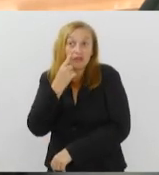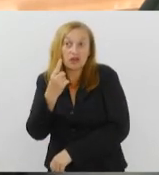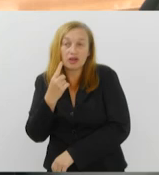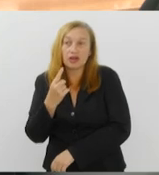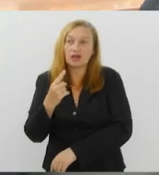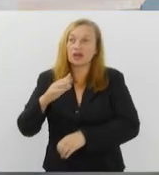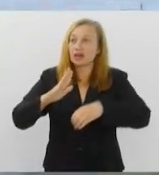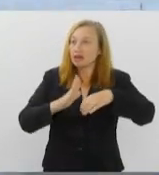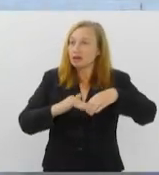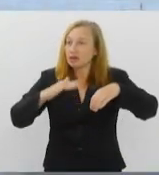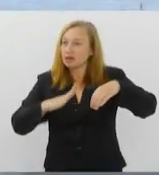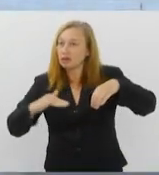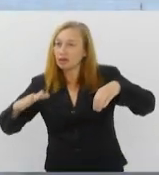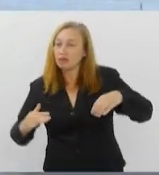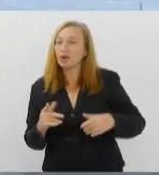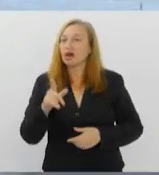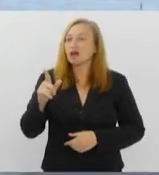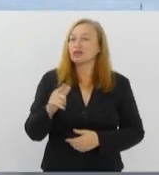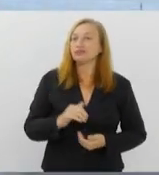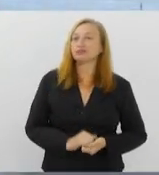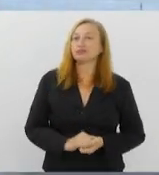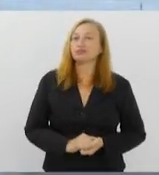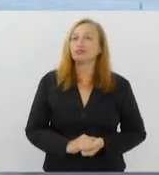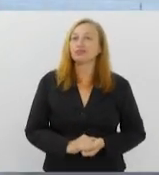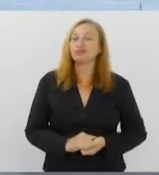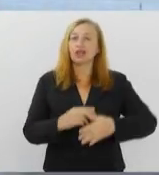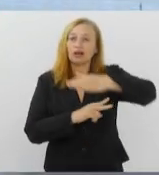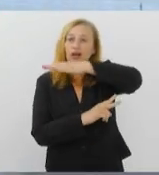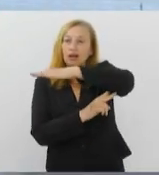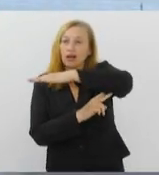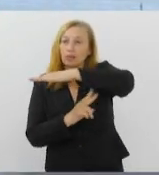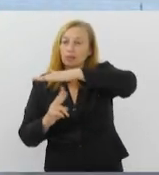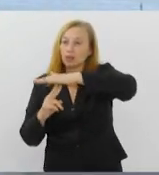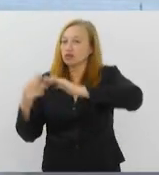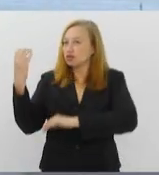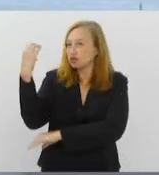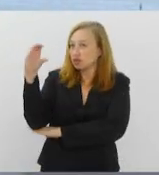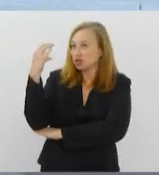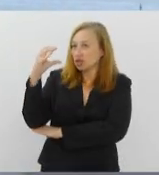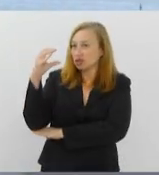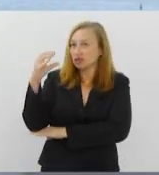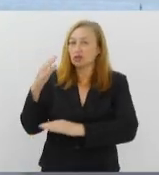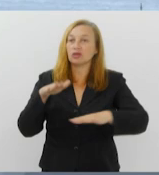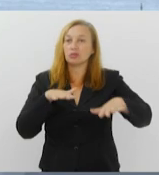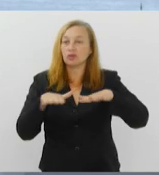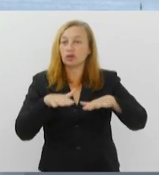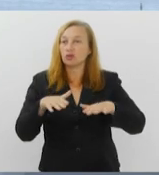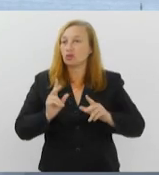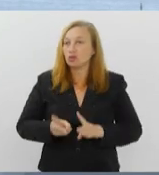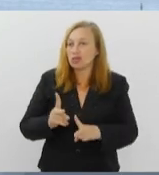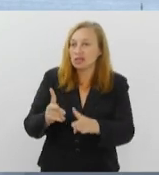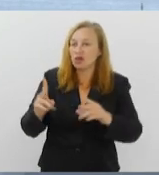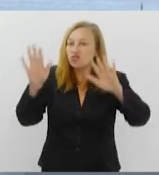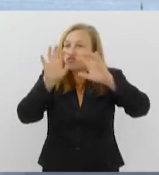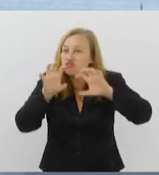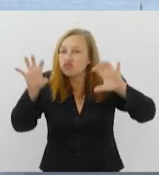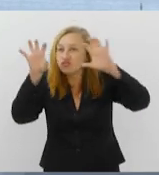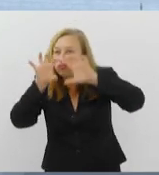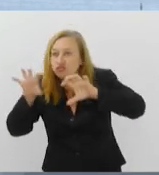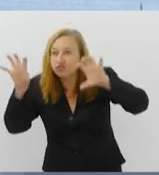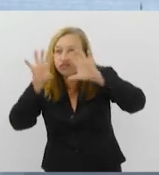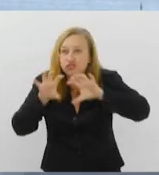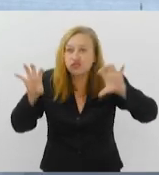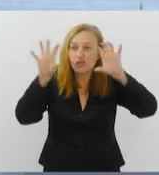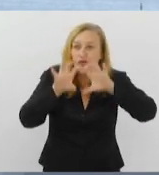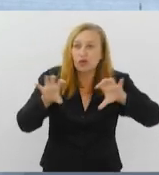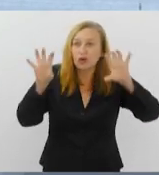Baía de Guanabara. Ao fundo, a ponte Rio Niterói, com bastante movimento, como sempre. Essa névoa que a gente está acostumada no mês